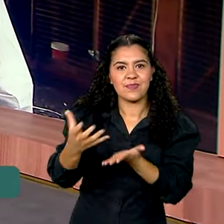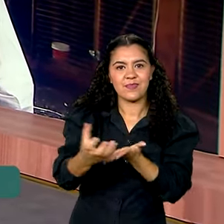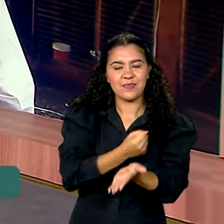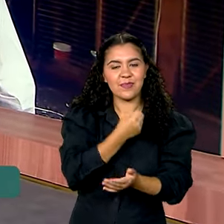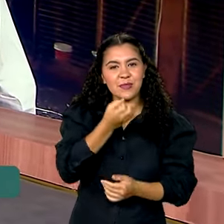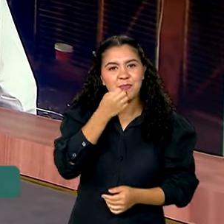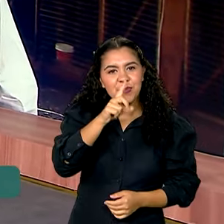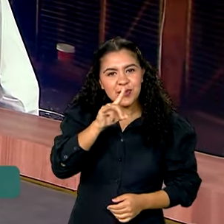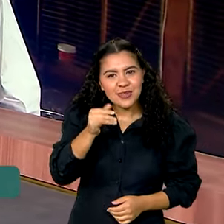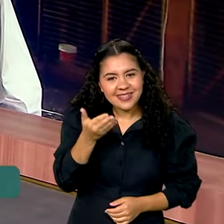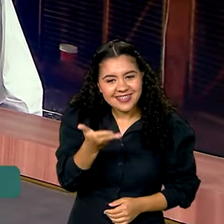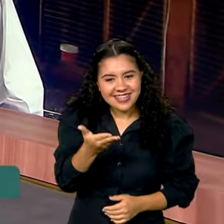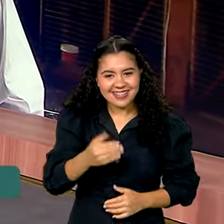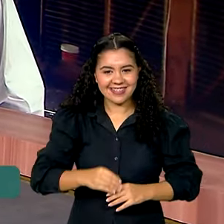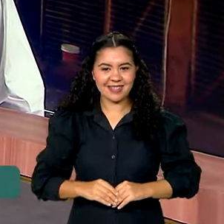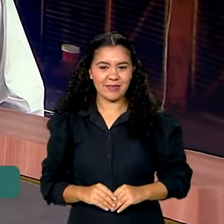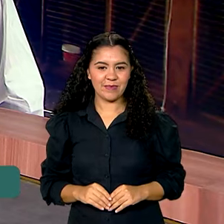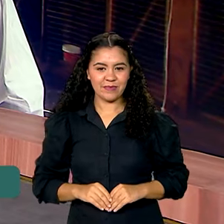Bom dia, Graciele, é com você.